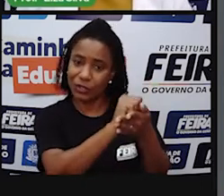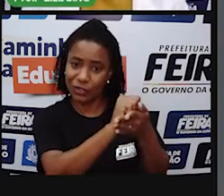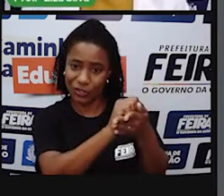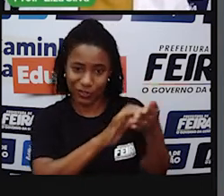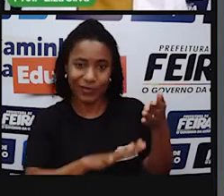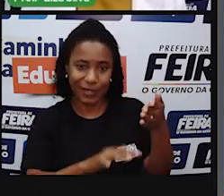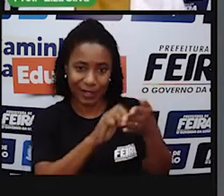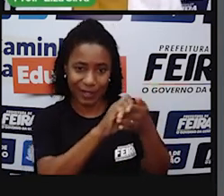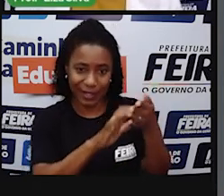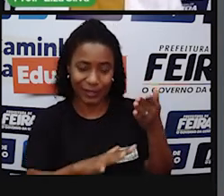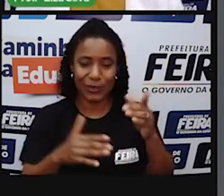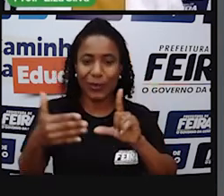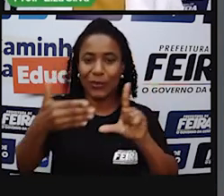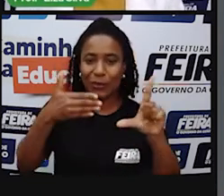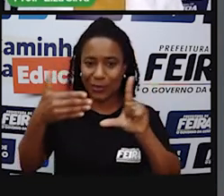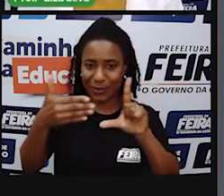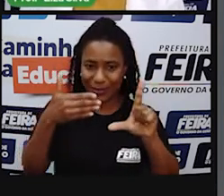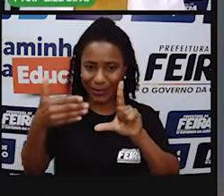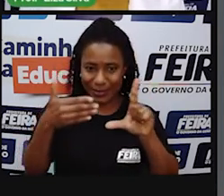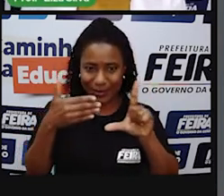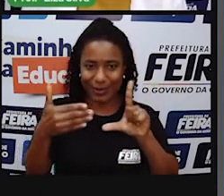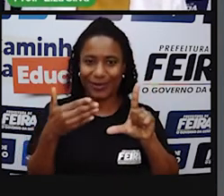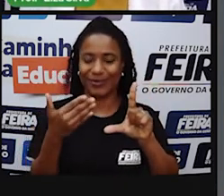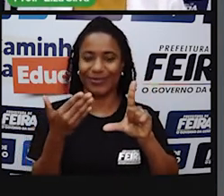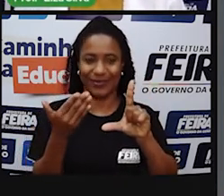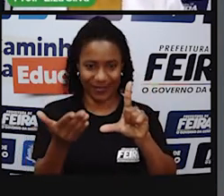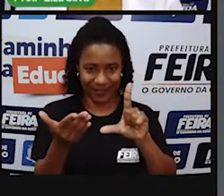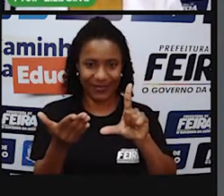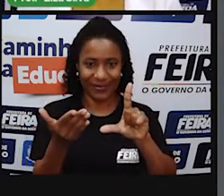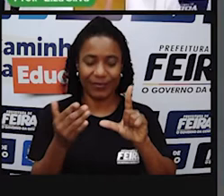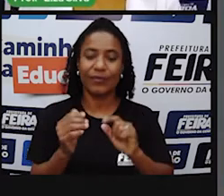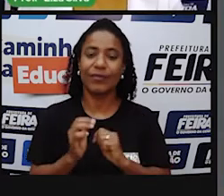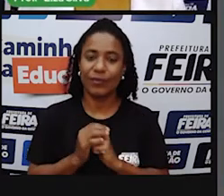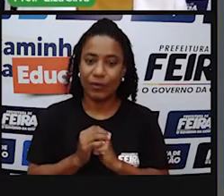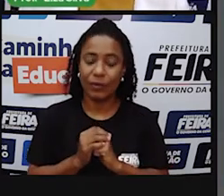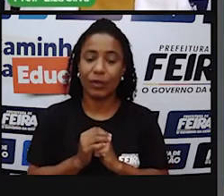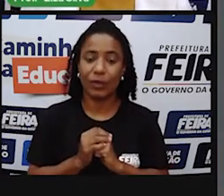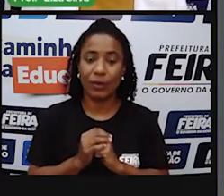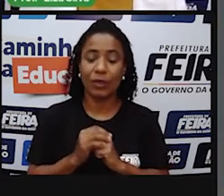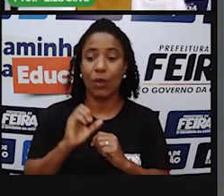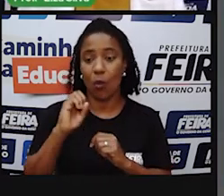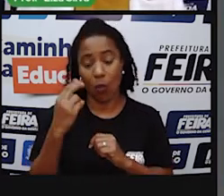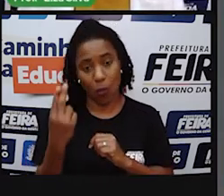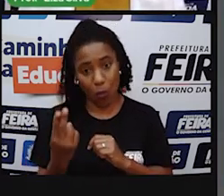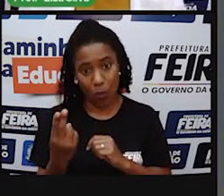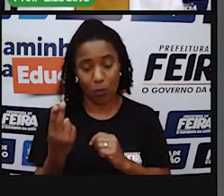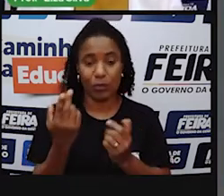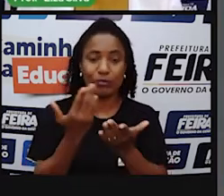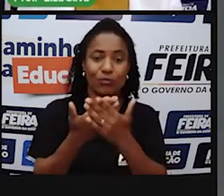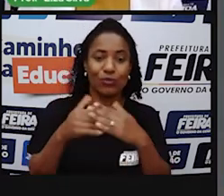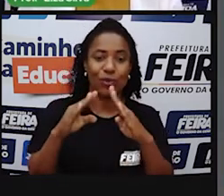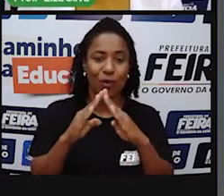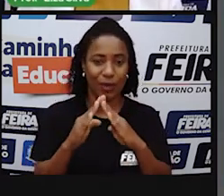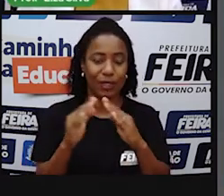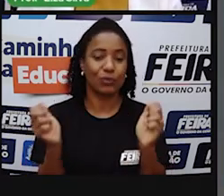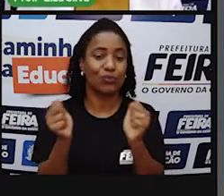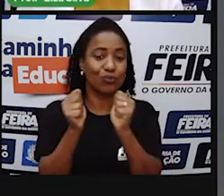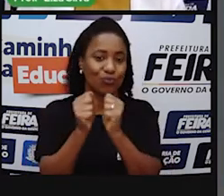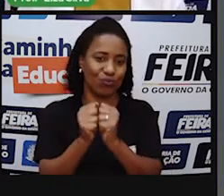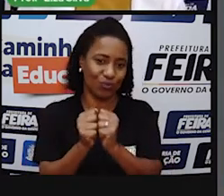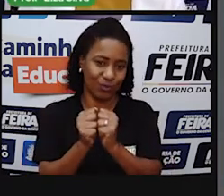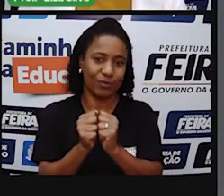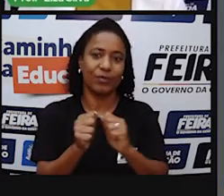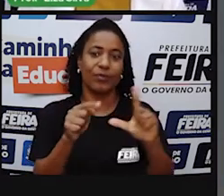aqui junto comigo, ou durante a aula, que você tiver com o seu professor ou sua professora da escola onde você estuda,